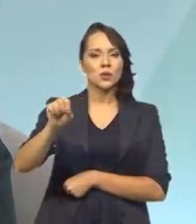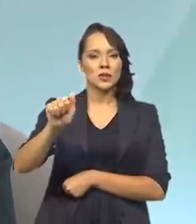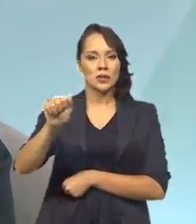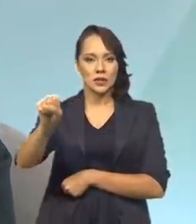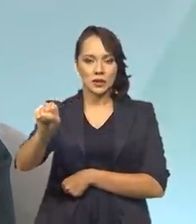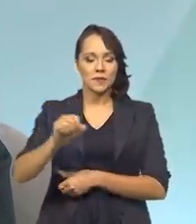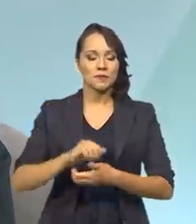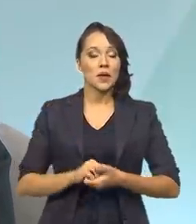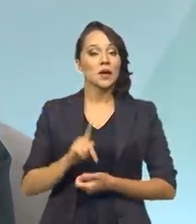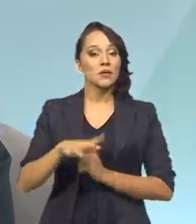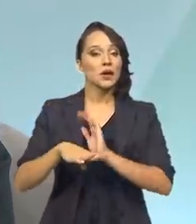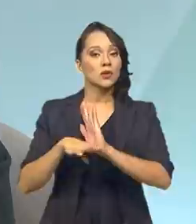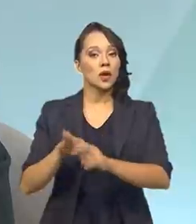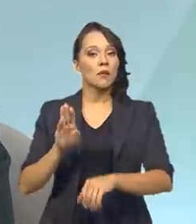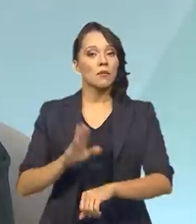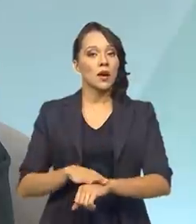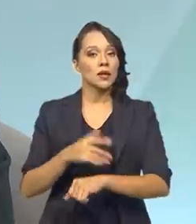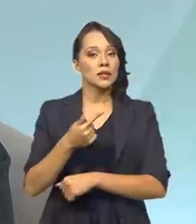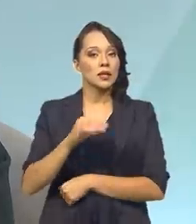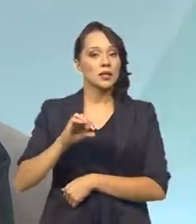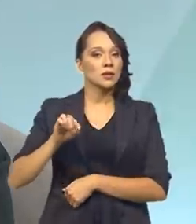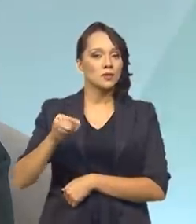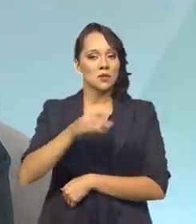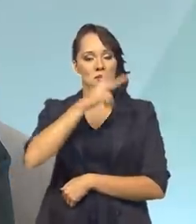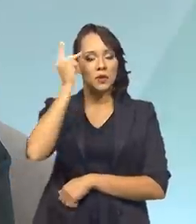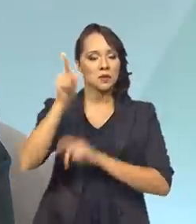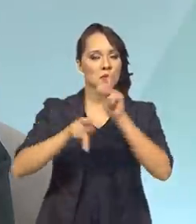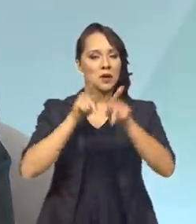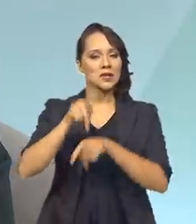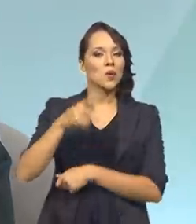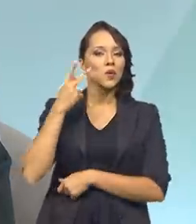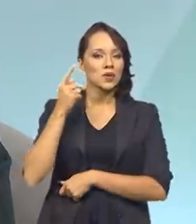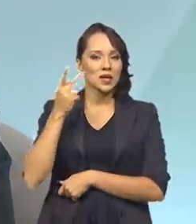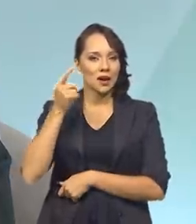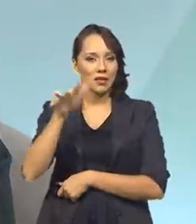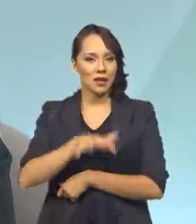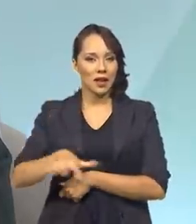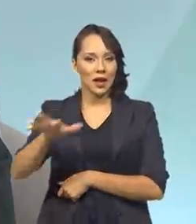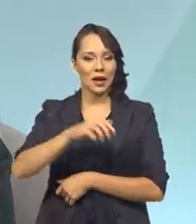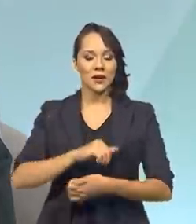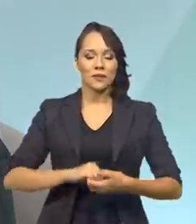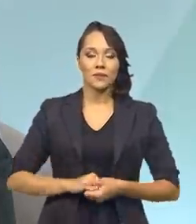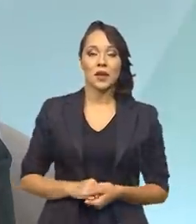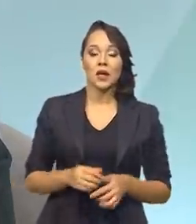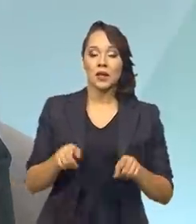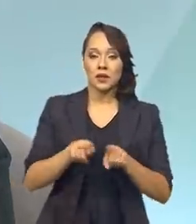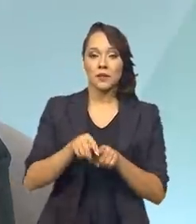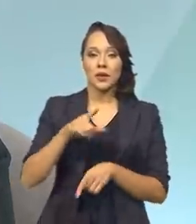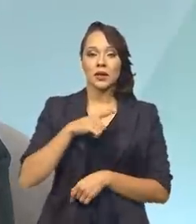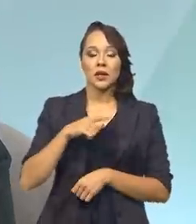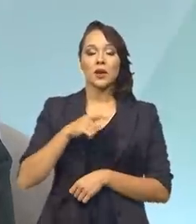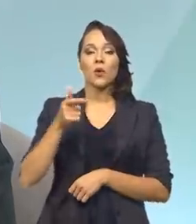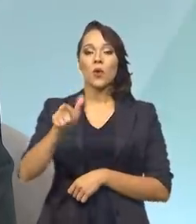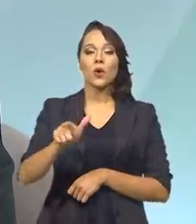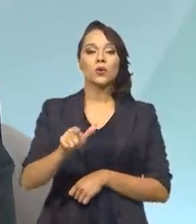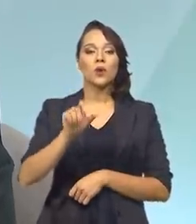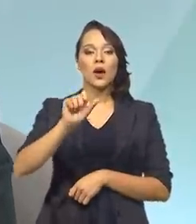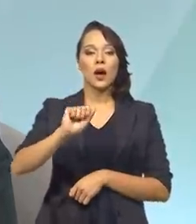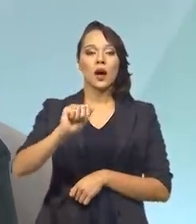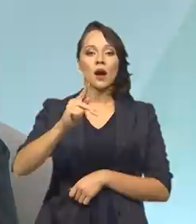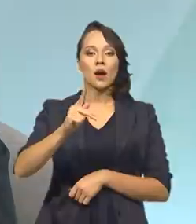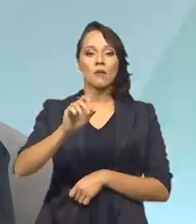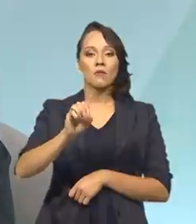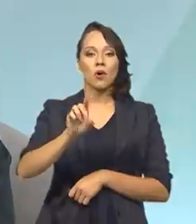que vai beneficiar mais de 700 mil cearenses naquela área. E temos o canal do Apodi, que nasce